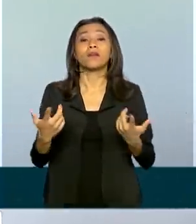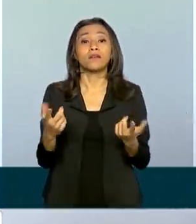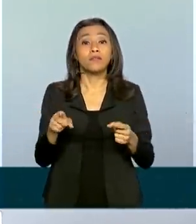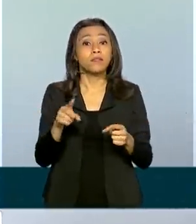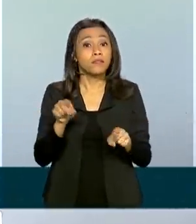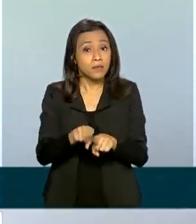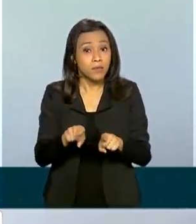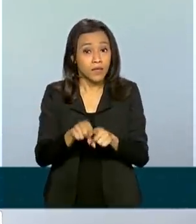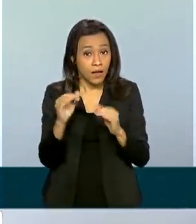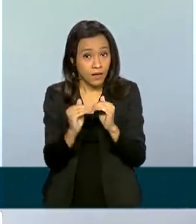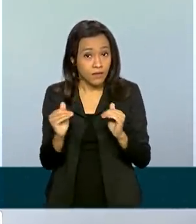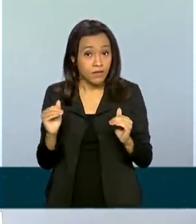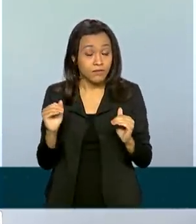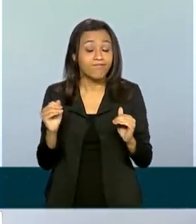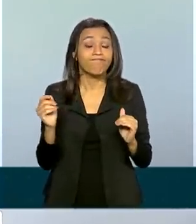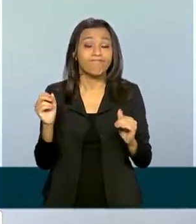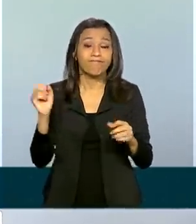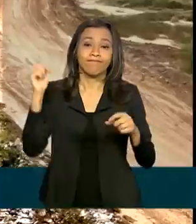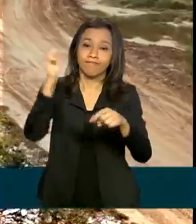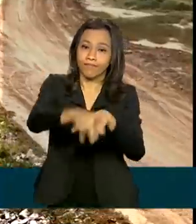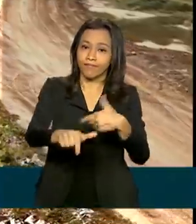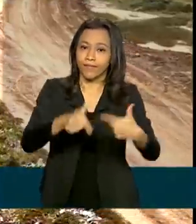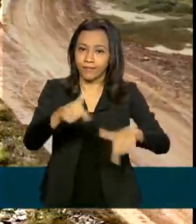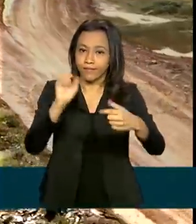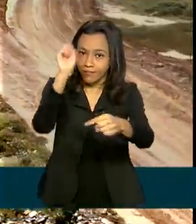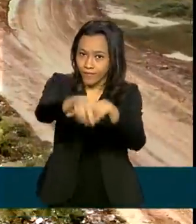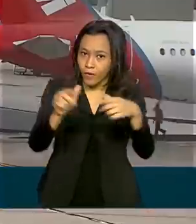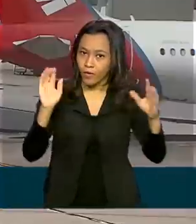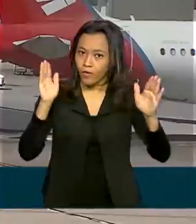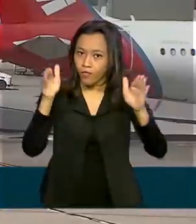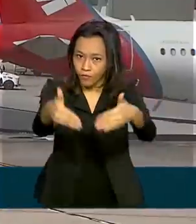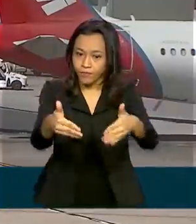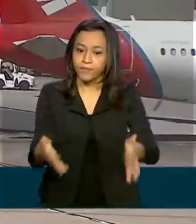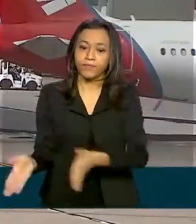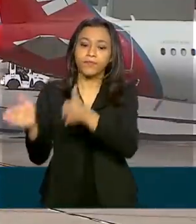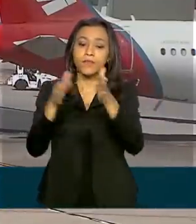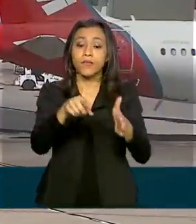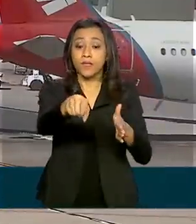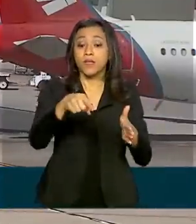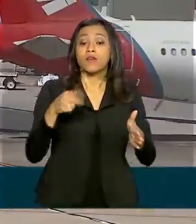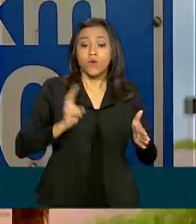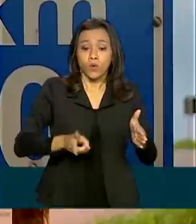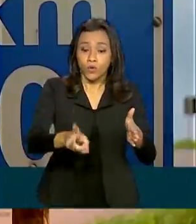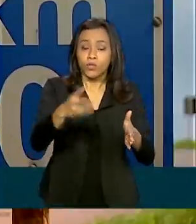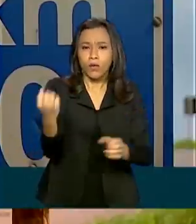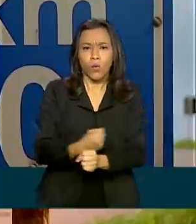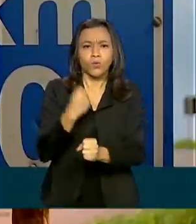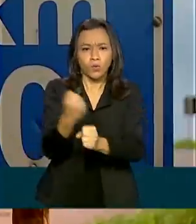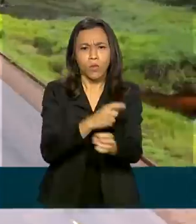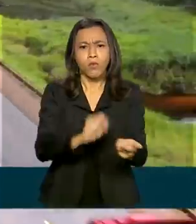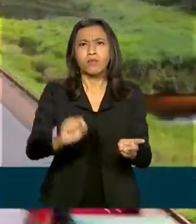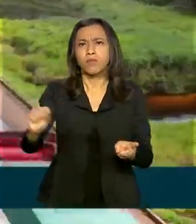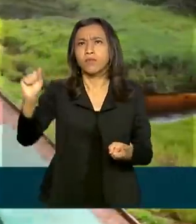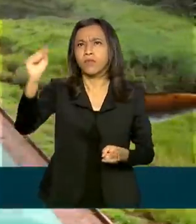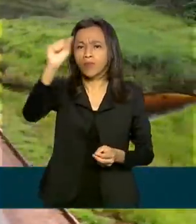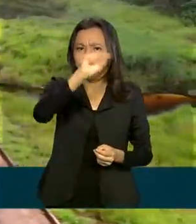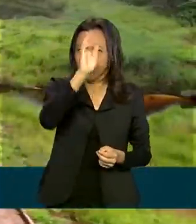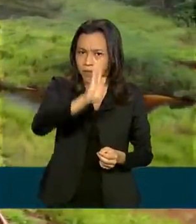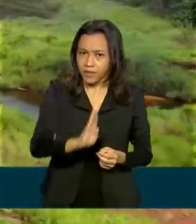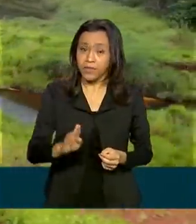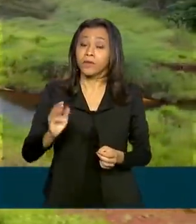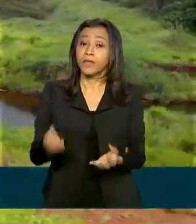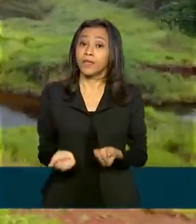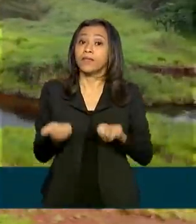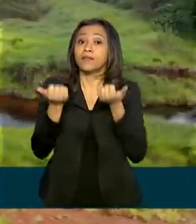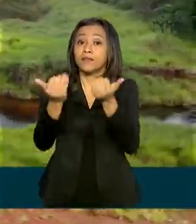sobretudo, gerar emprego. As obras por todo o país continuaram sendo executadas e entregues neste